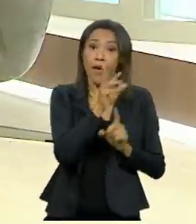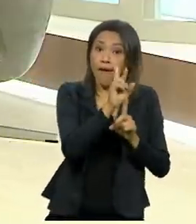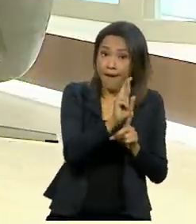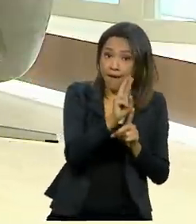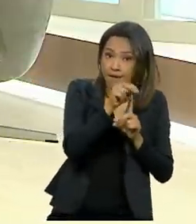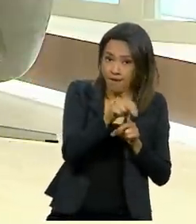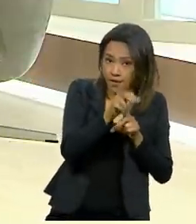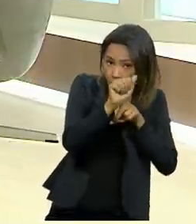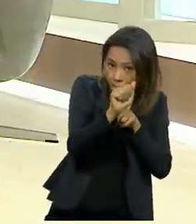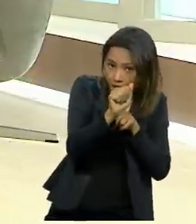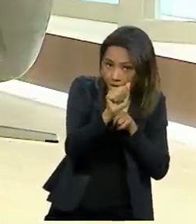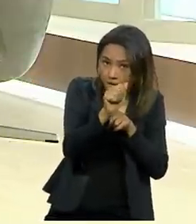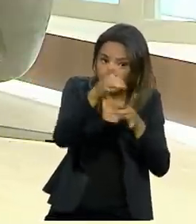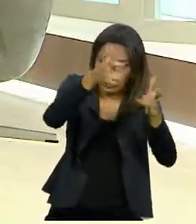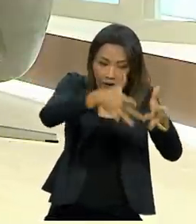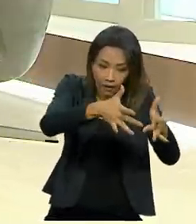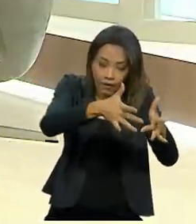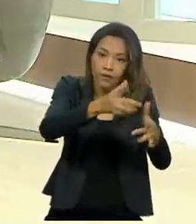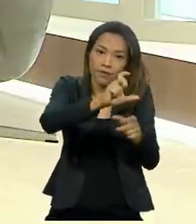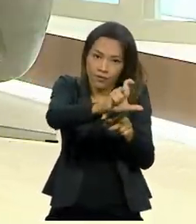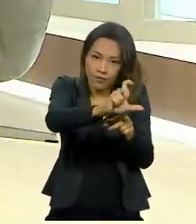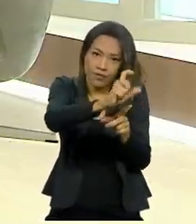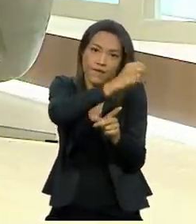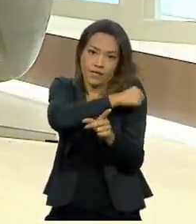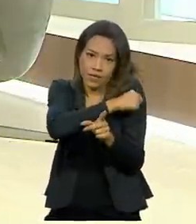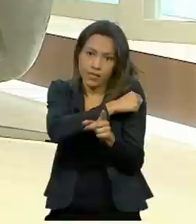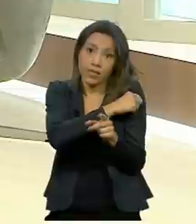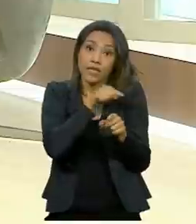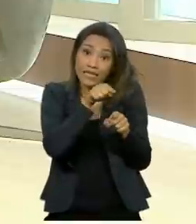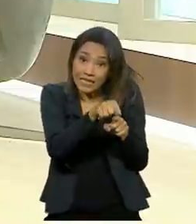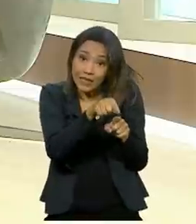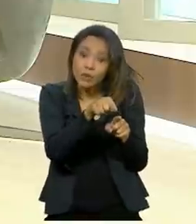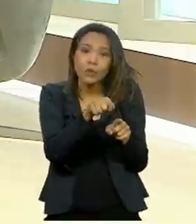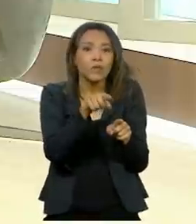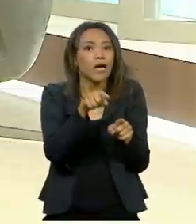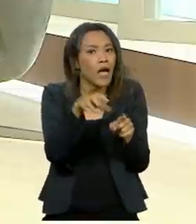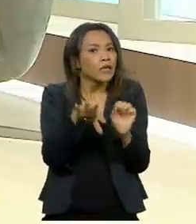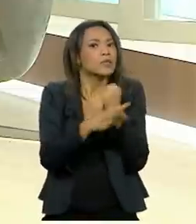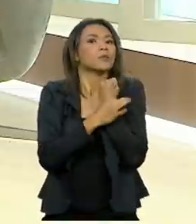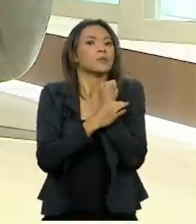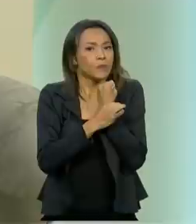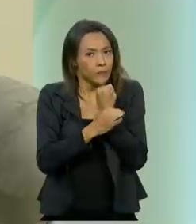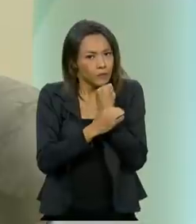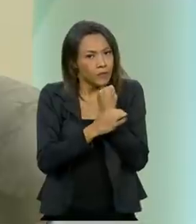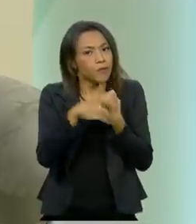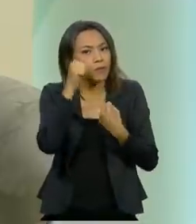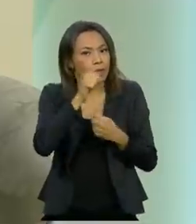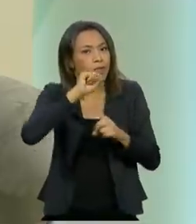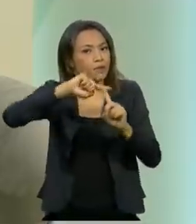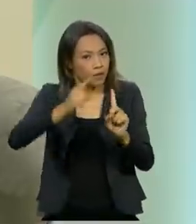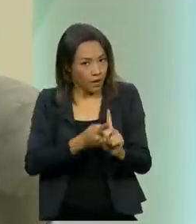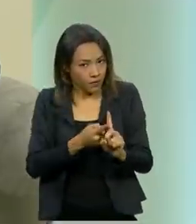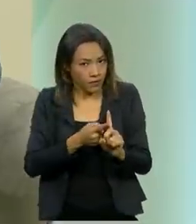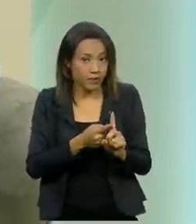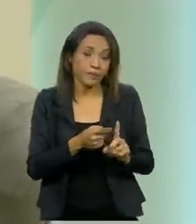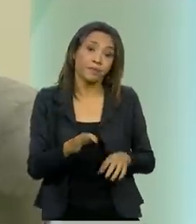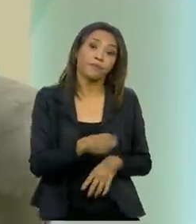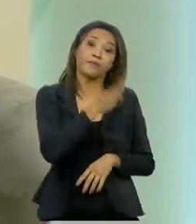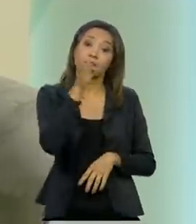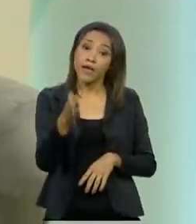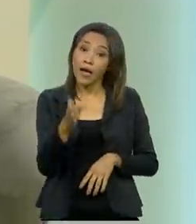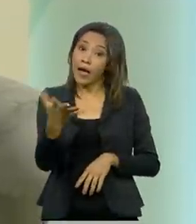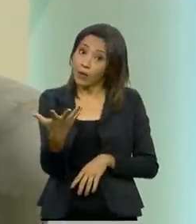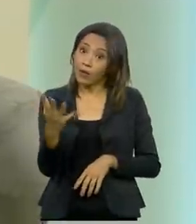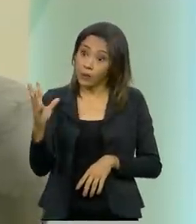ela já tem bastante indício de ser muito segura nas gestantes. Mas lidando com um caso